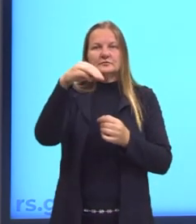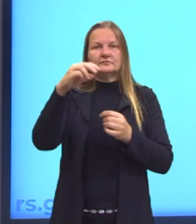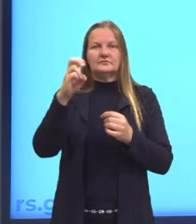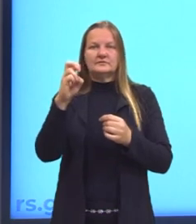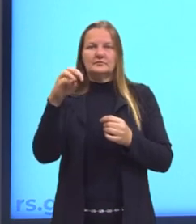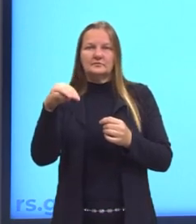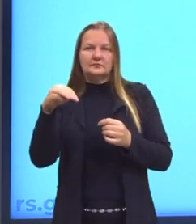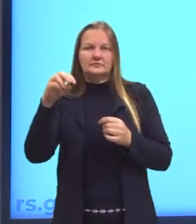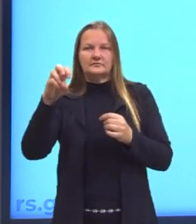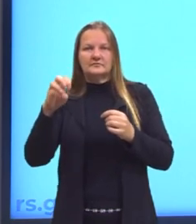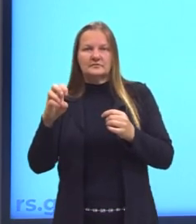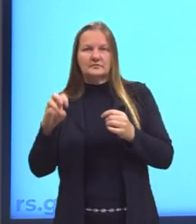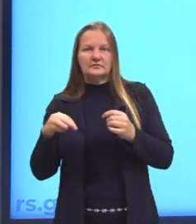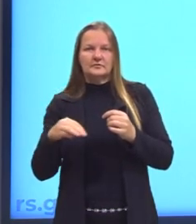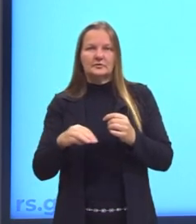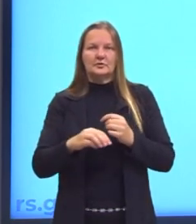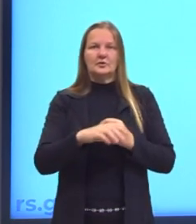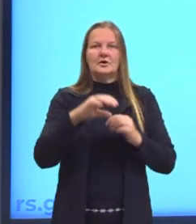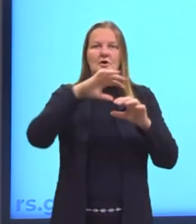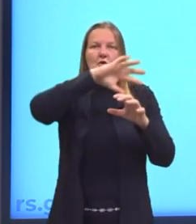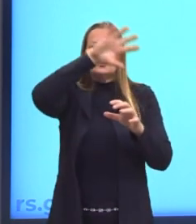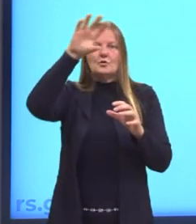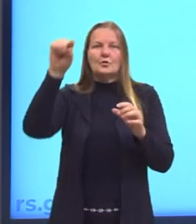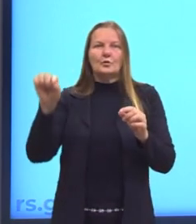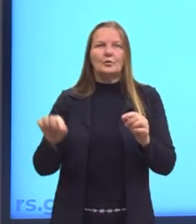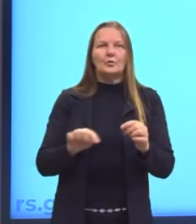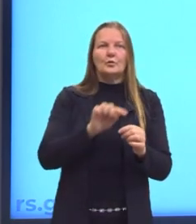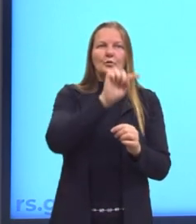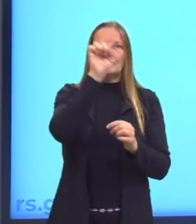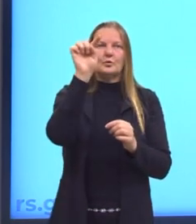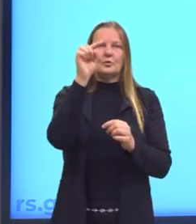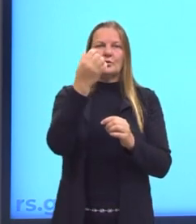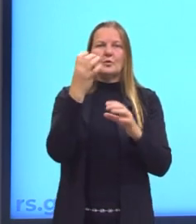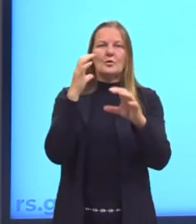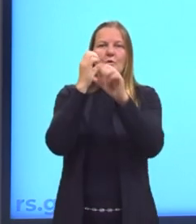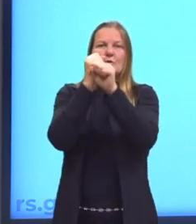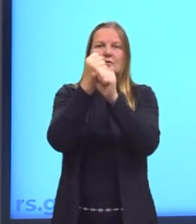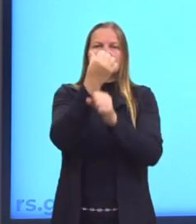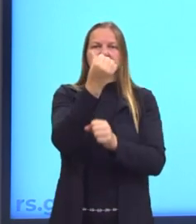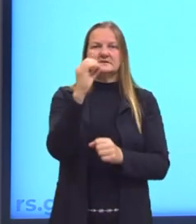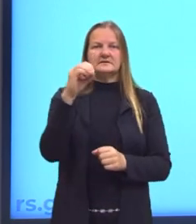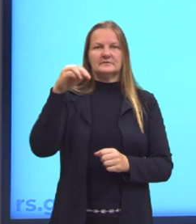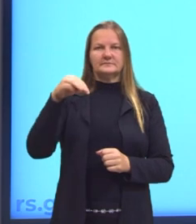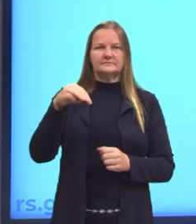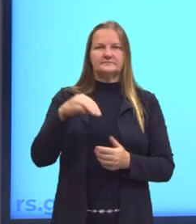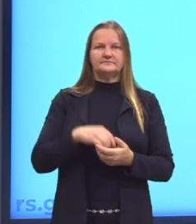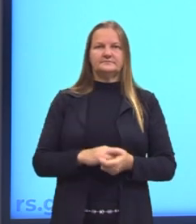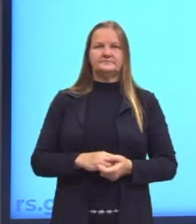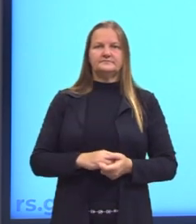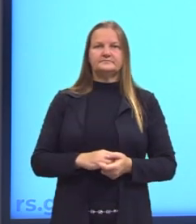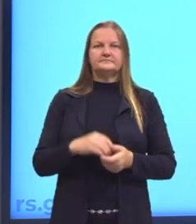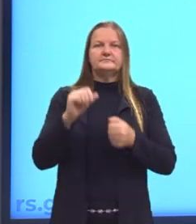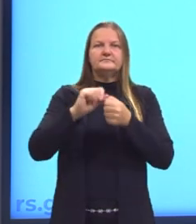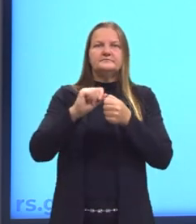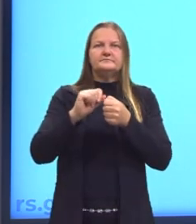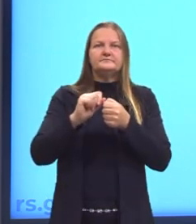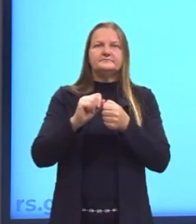a volta, chegamos em 60 minutos. Tá, então eu consigo representar aqui os 20 minutos, certo?